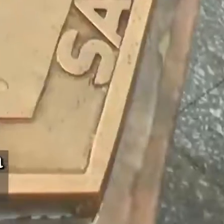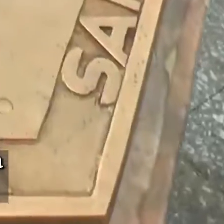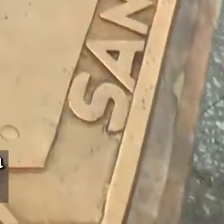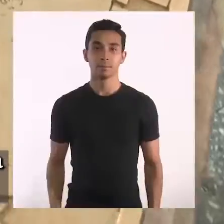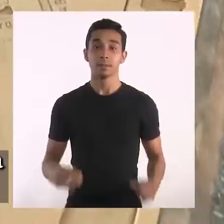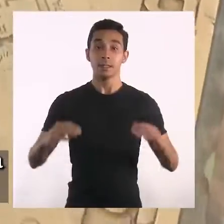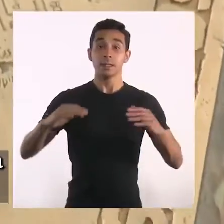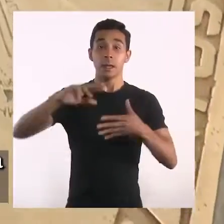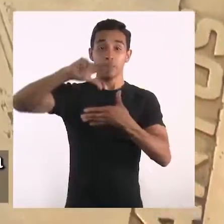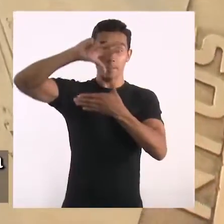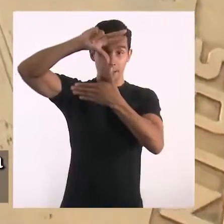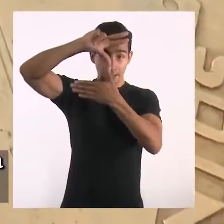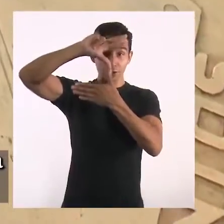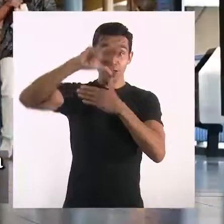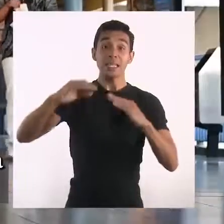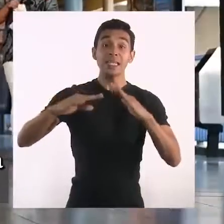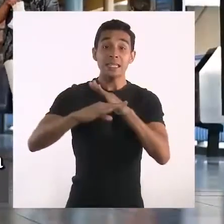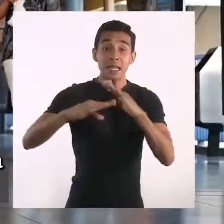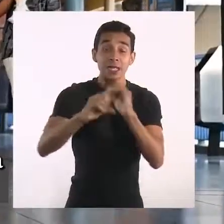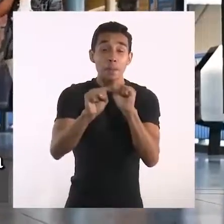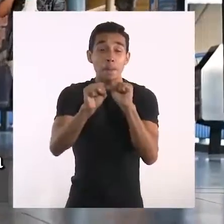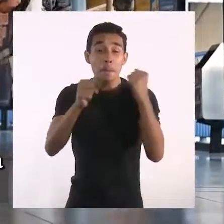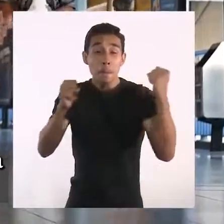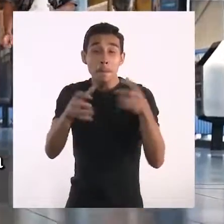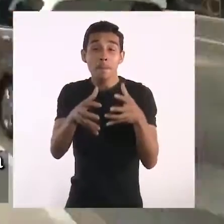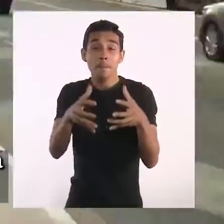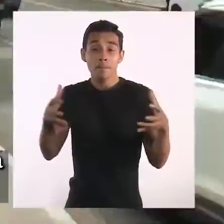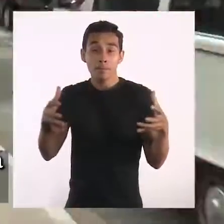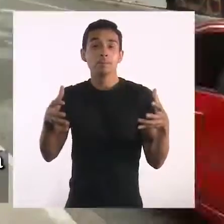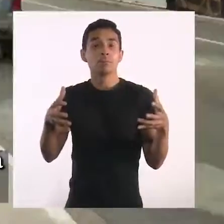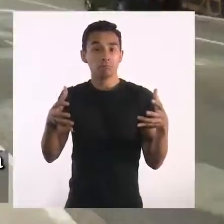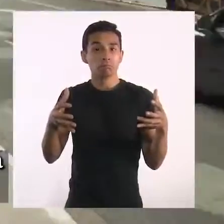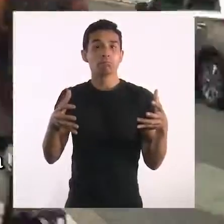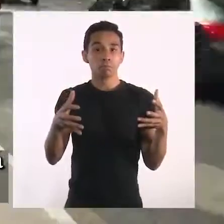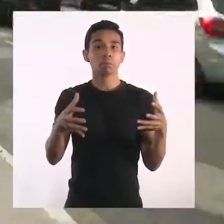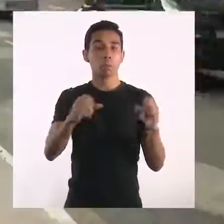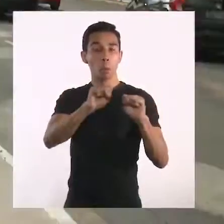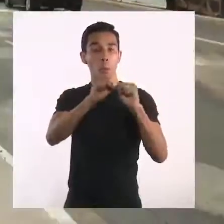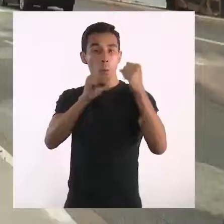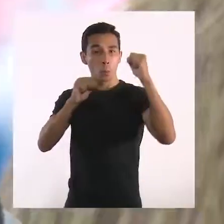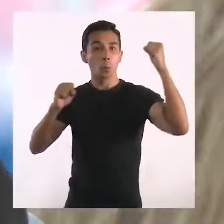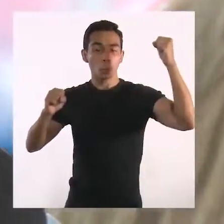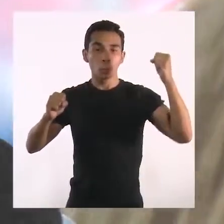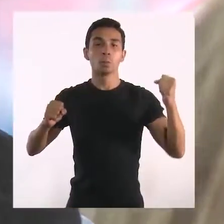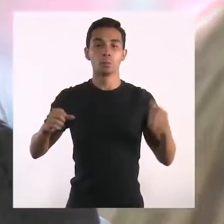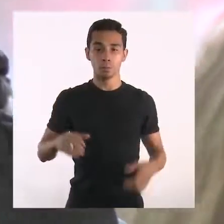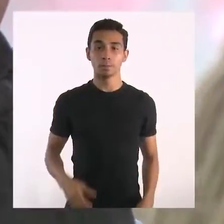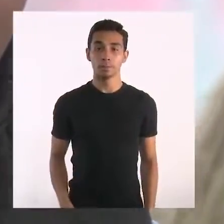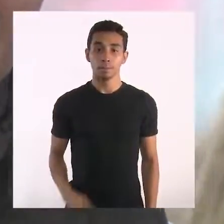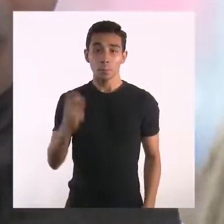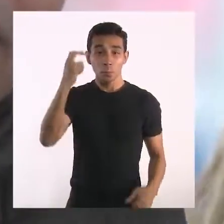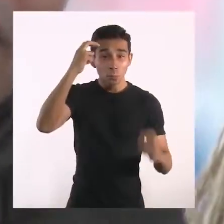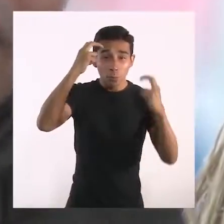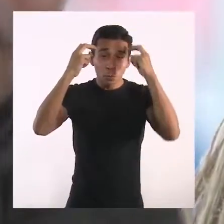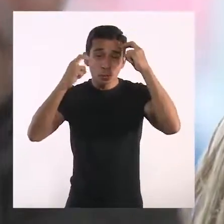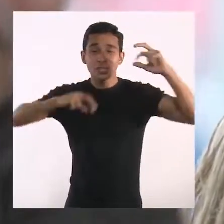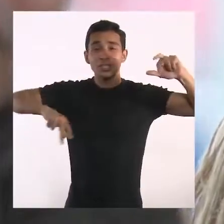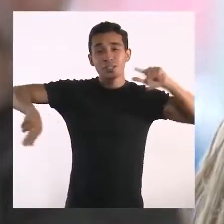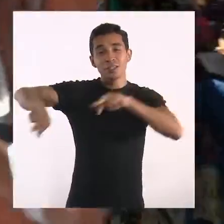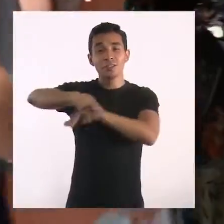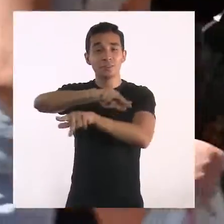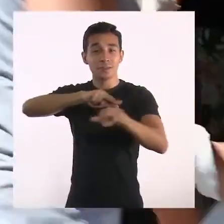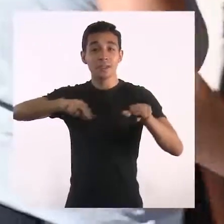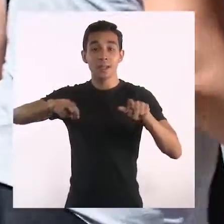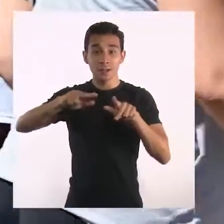A maior cidade da América Latina expressa sua grandiosidade na extensão do seu território, na diversidade cultural presente em seus mais de